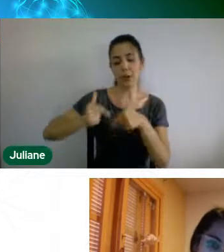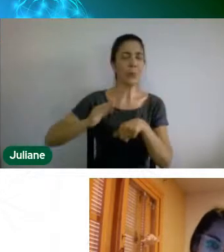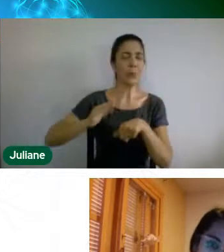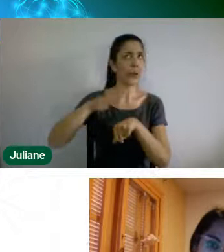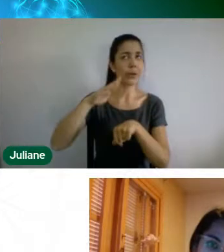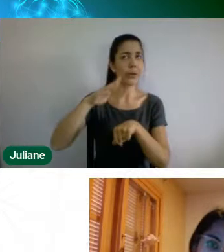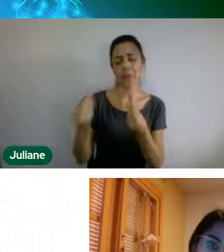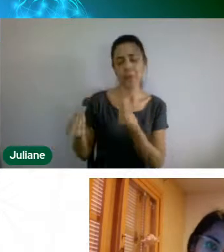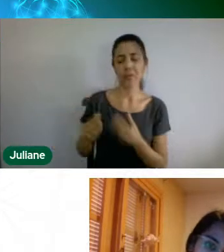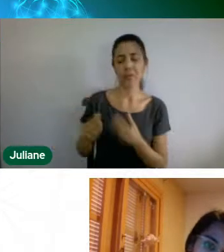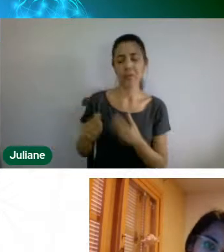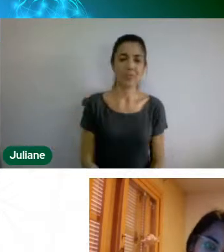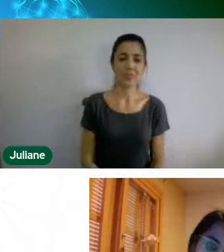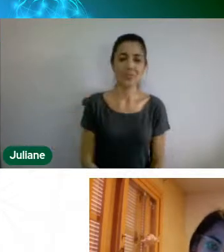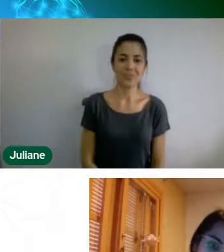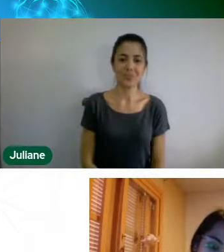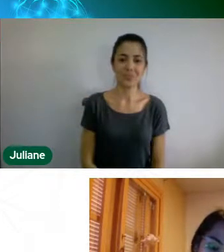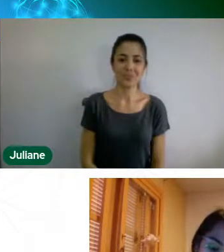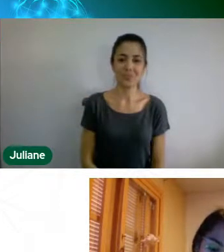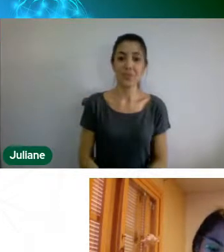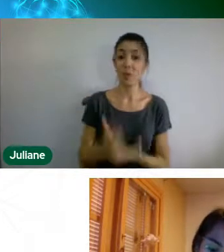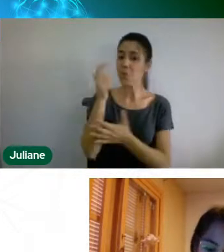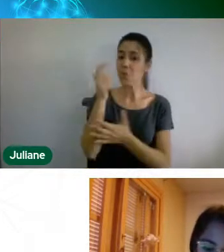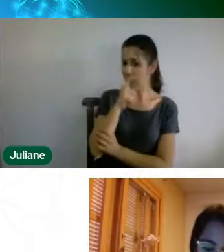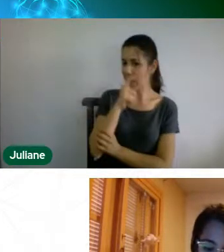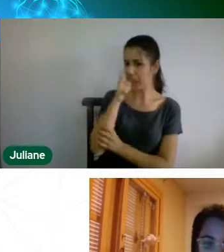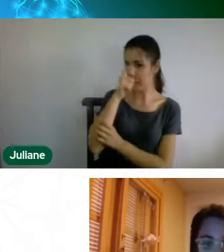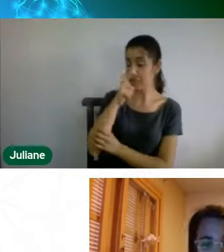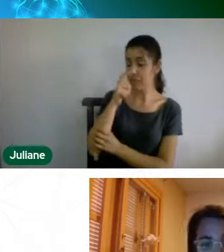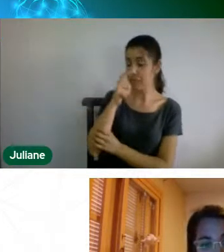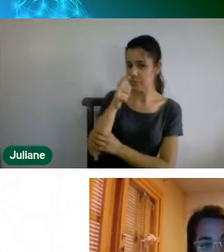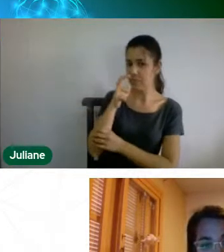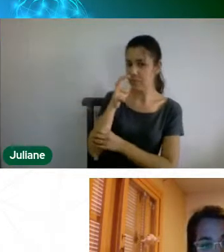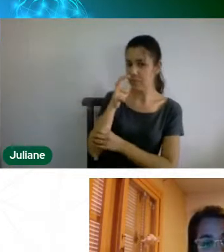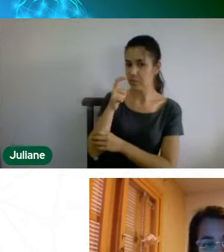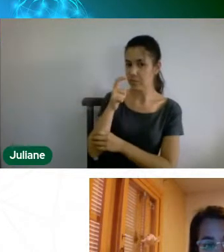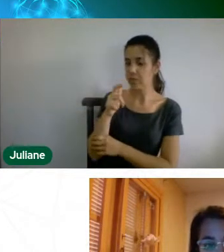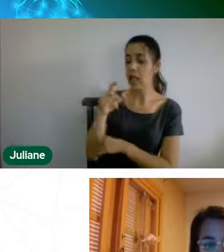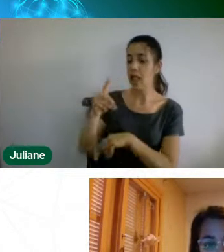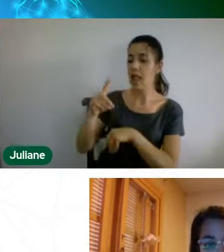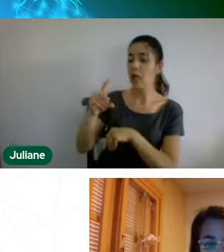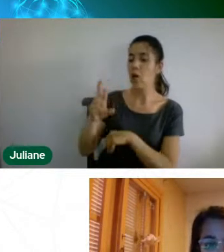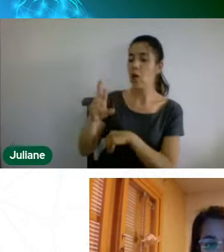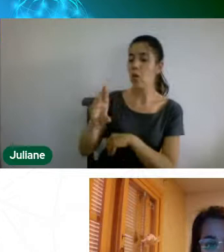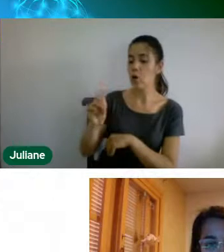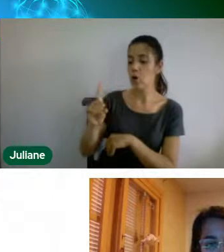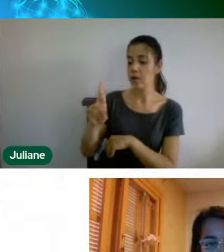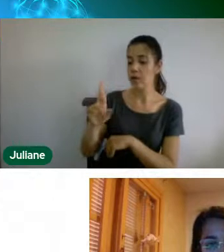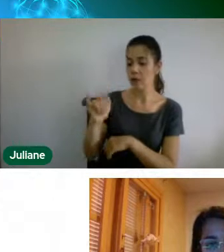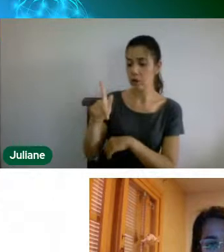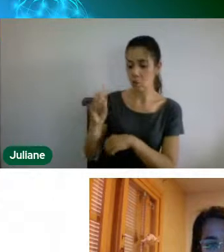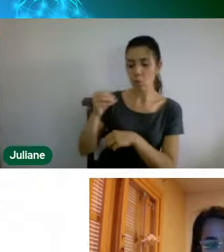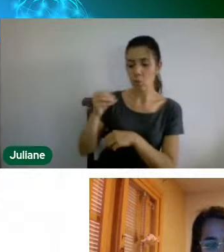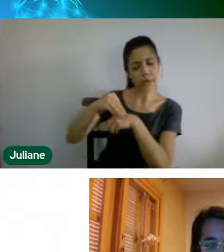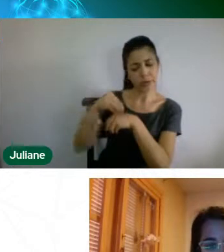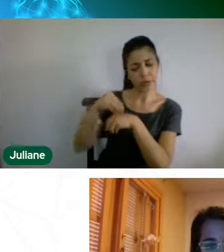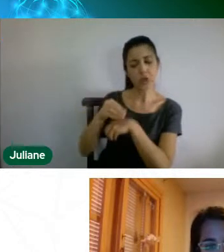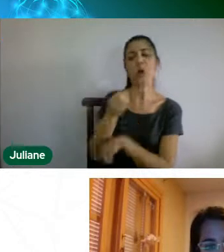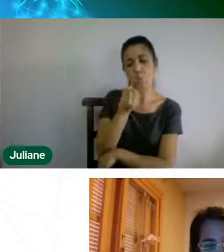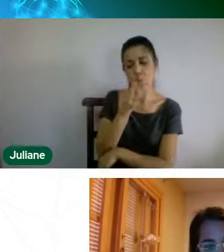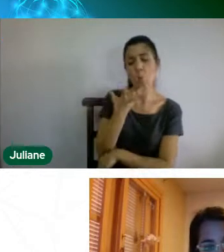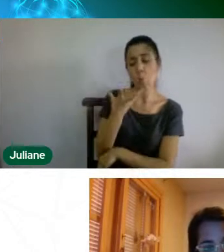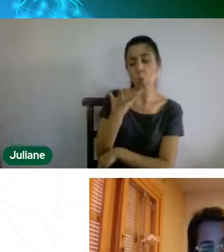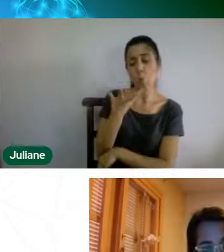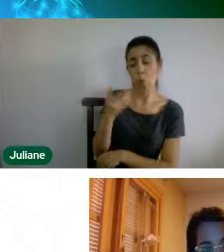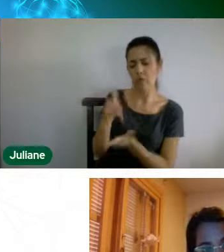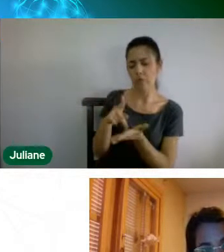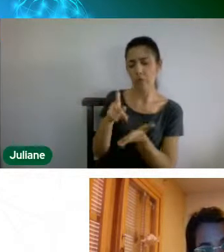Eu acho que é bem interessante essa sugestão do Rodrigo aí, Brenda, porque vocês podem ter depois um retorno,